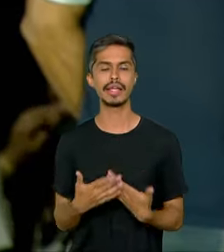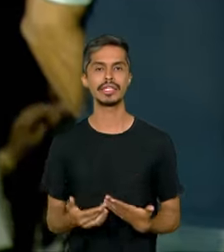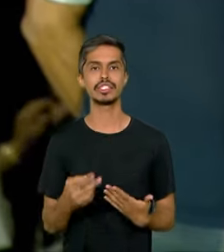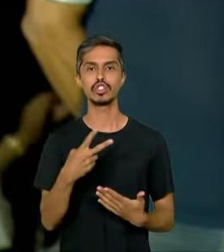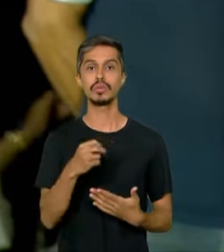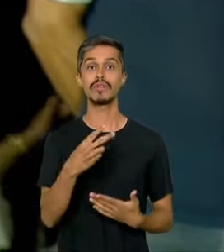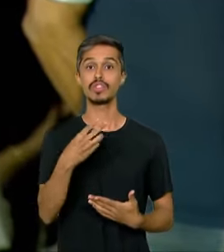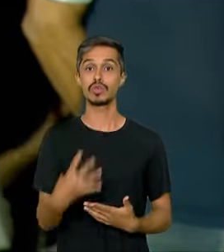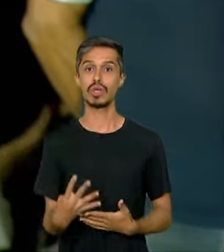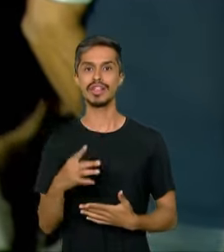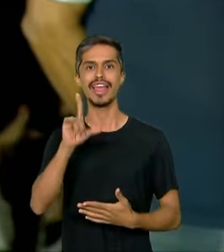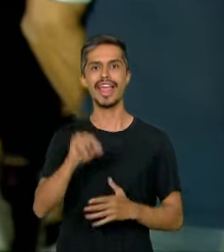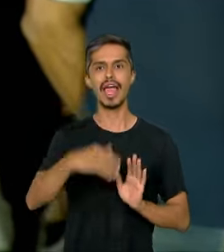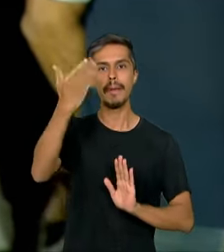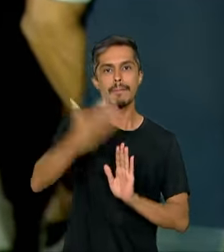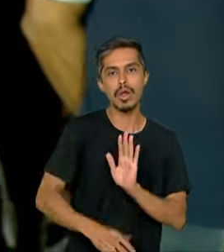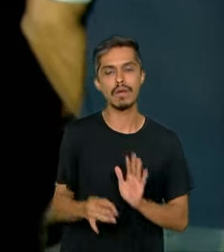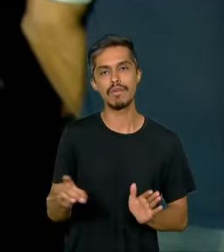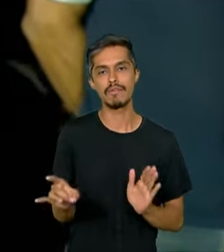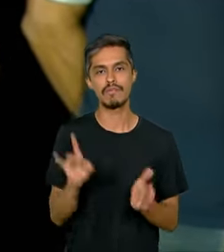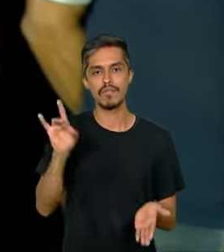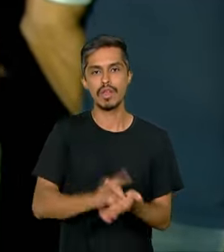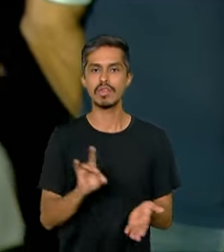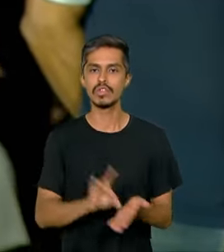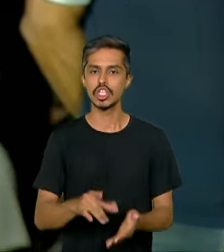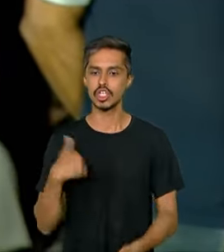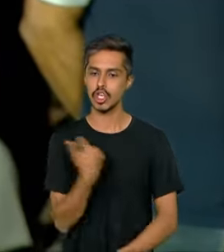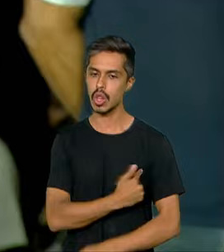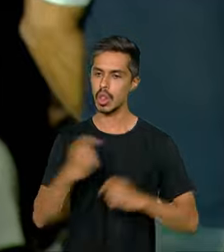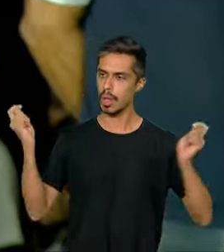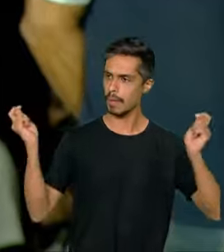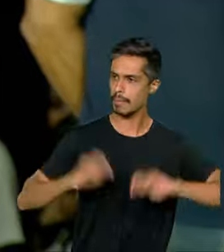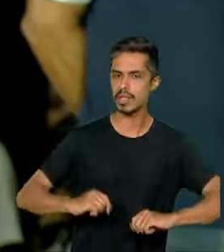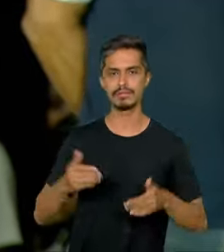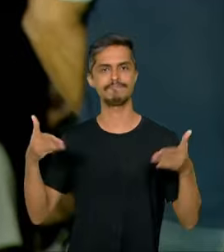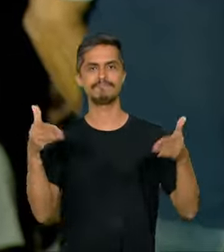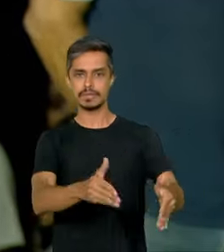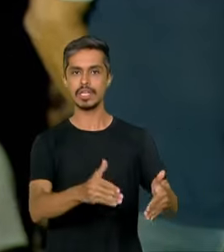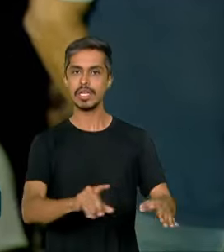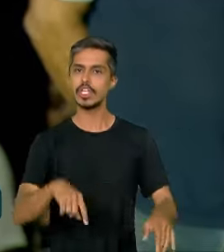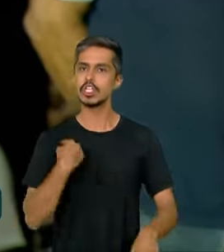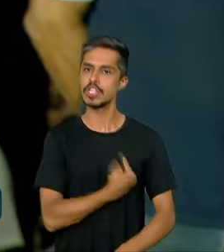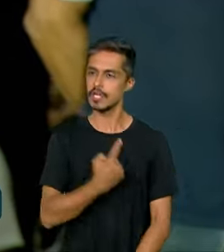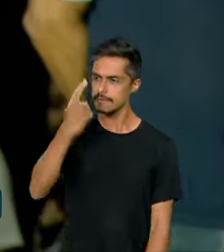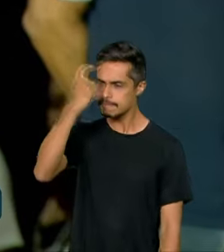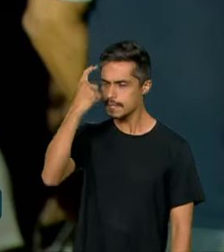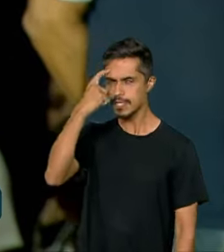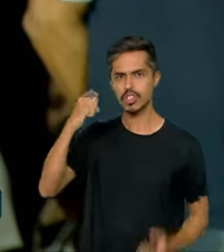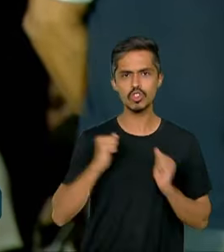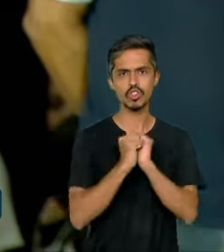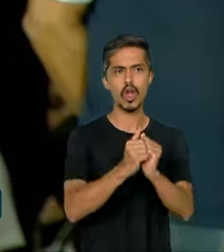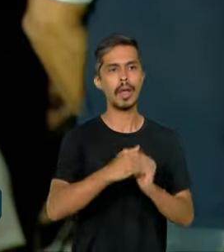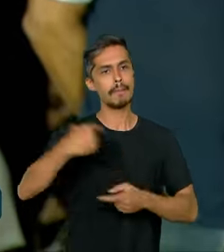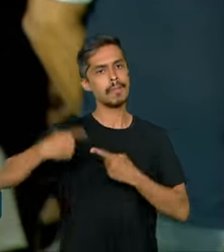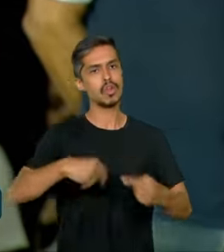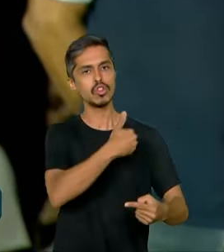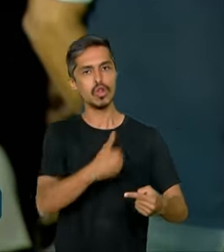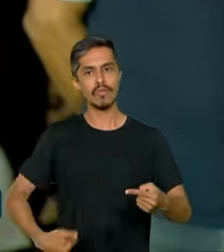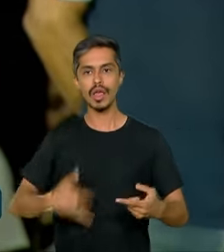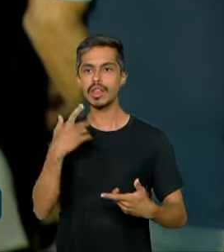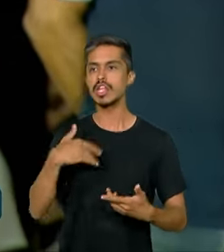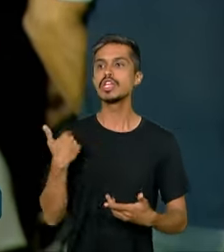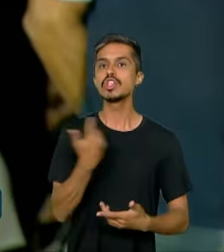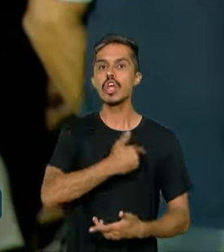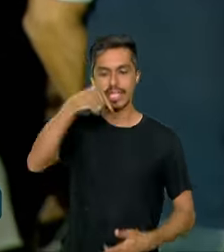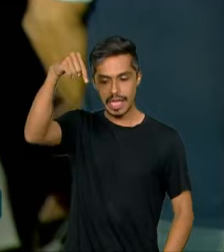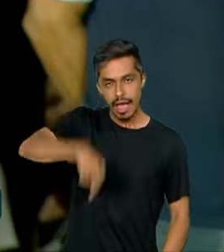é a prova viva de como nós podemos participar e pensar juntos políticas públicas. Isso